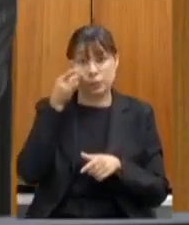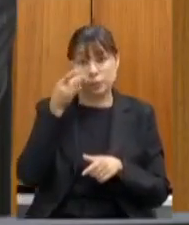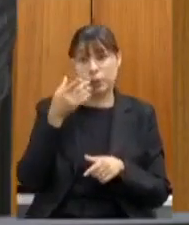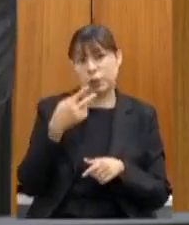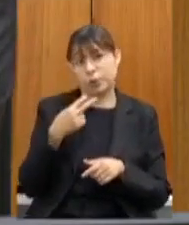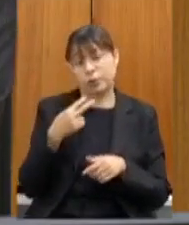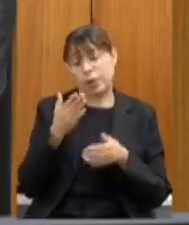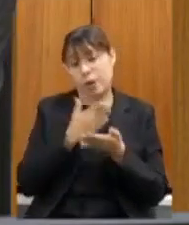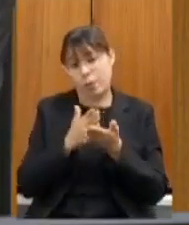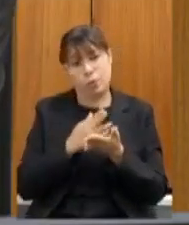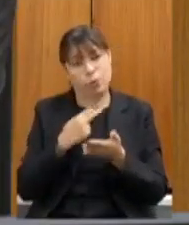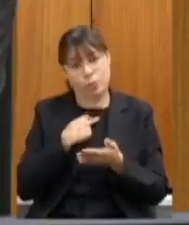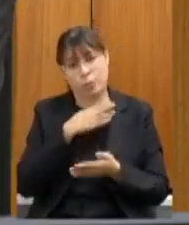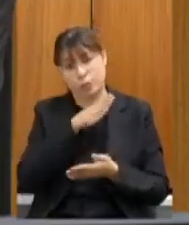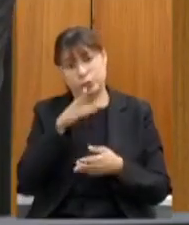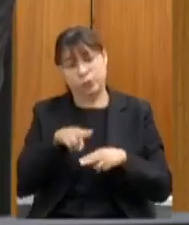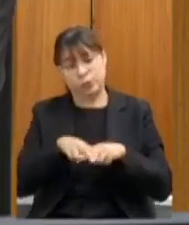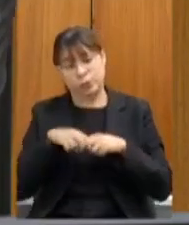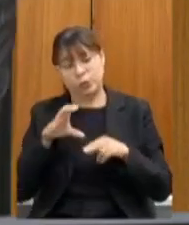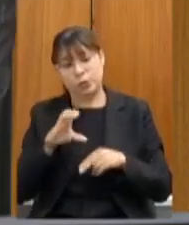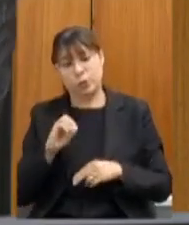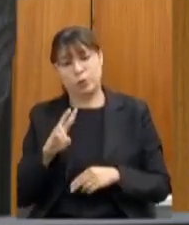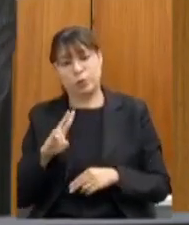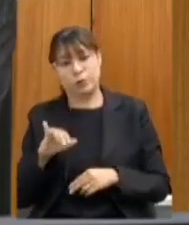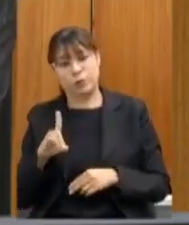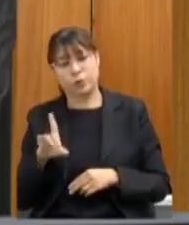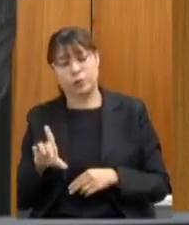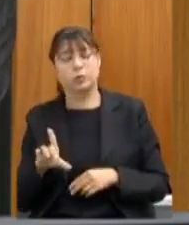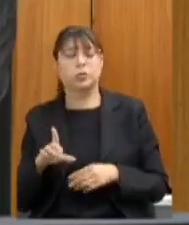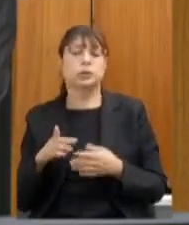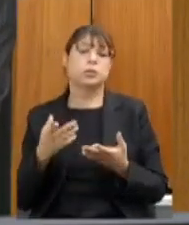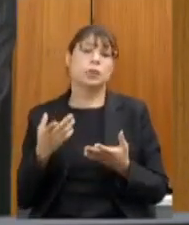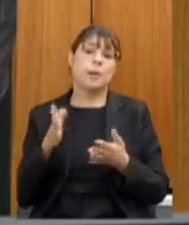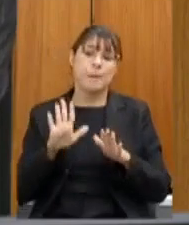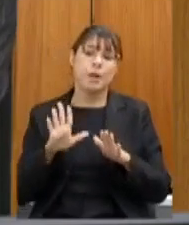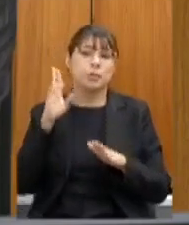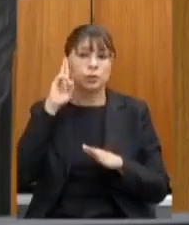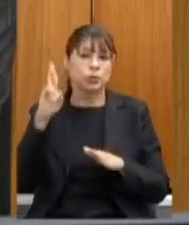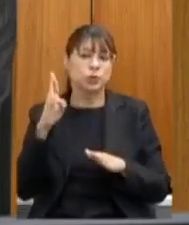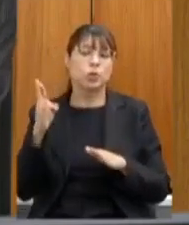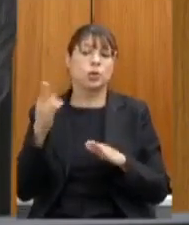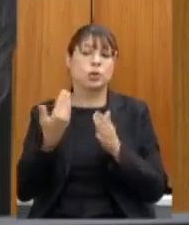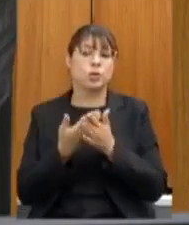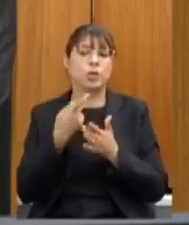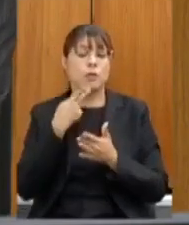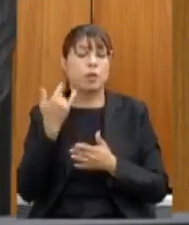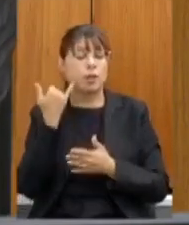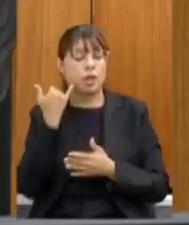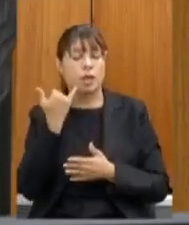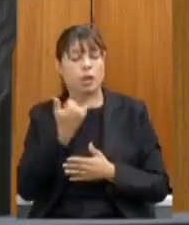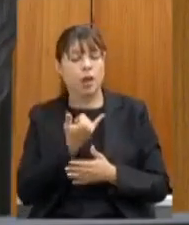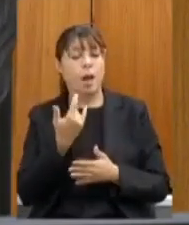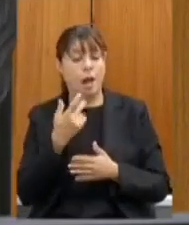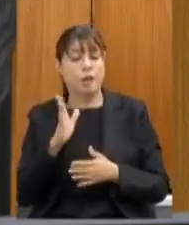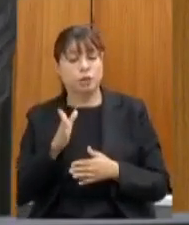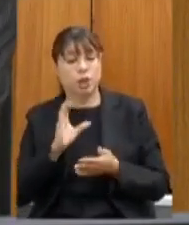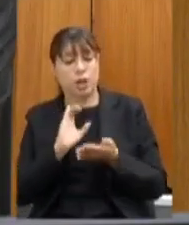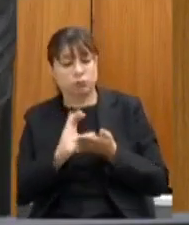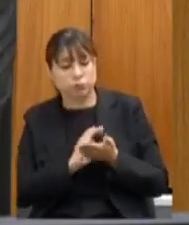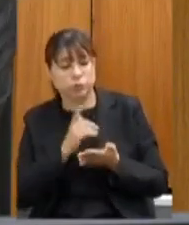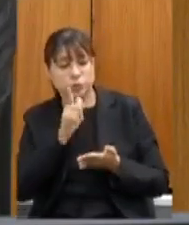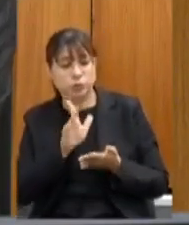desse momento do Covid as direções das escolas ligando e dizendo o dinheiro já está aqui em caixa e o que a gente viu